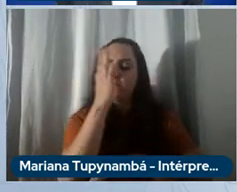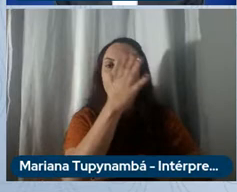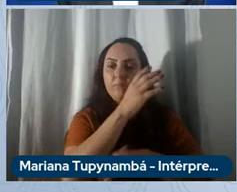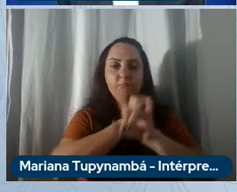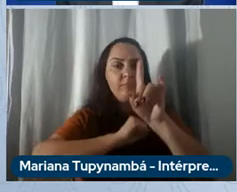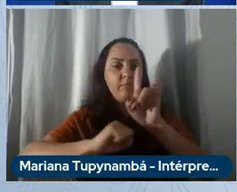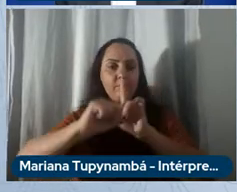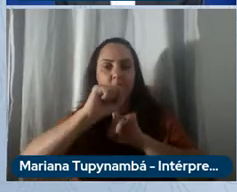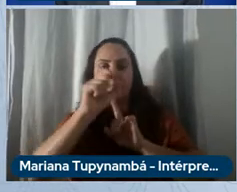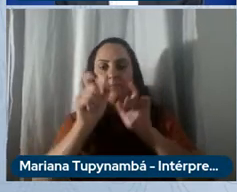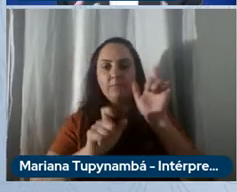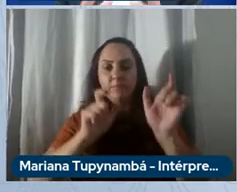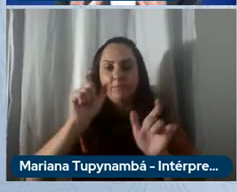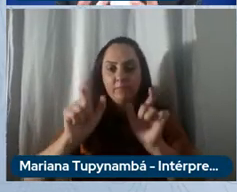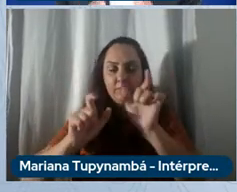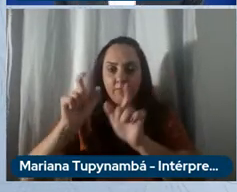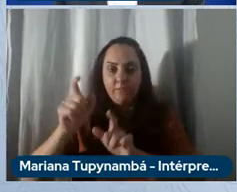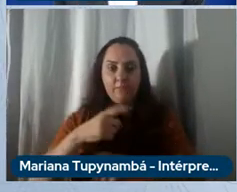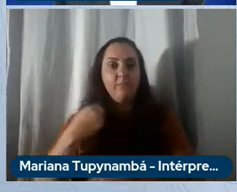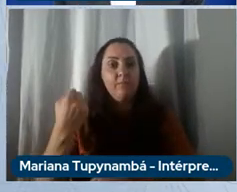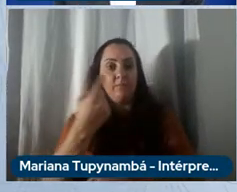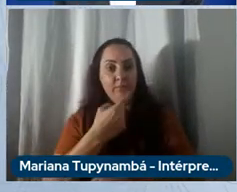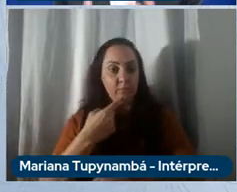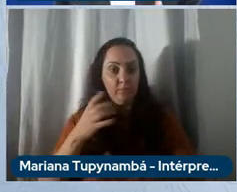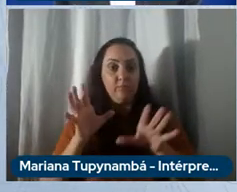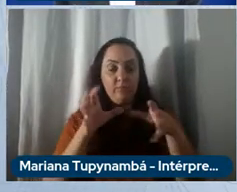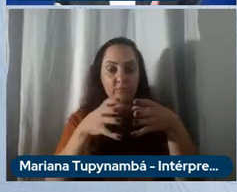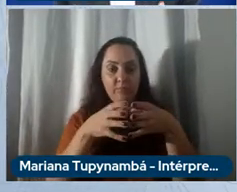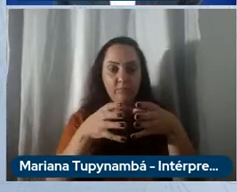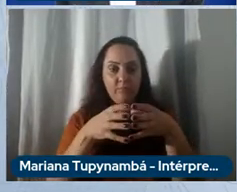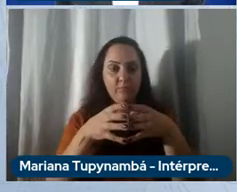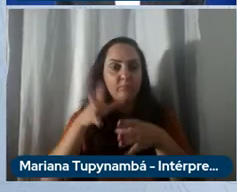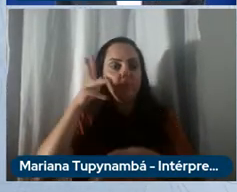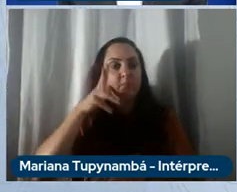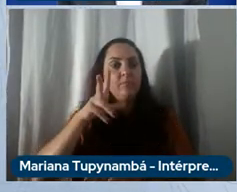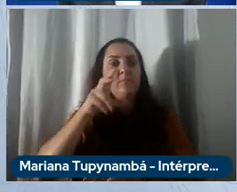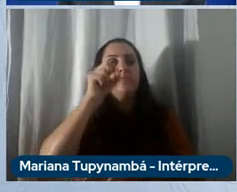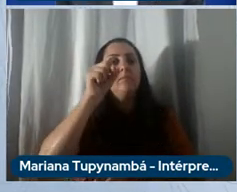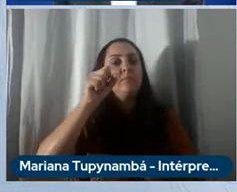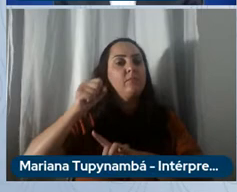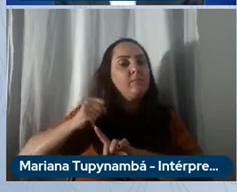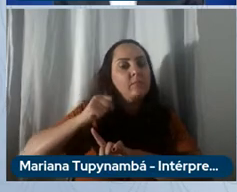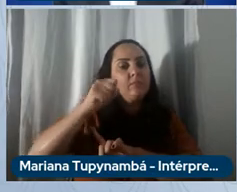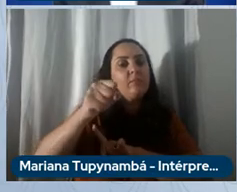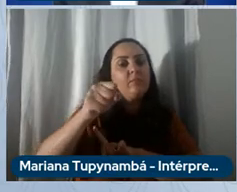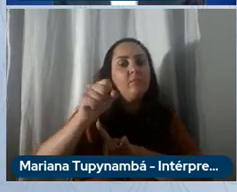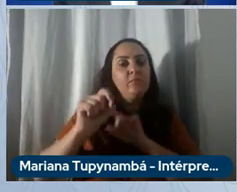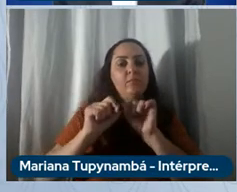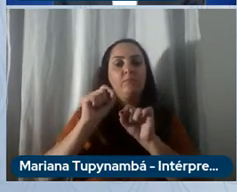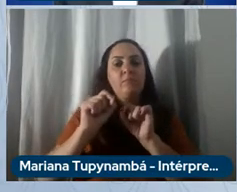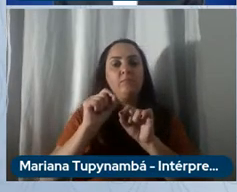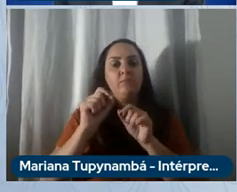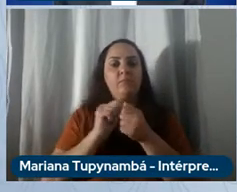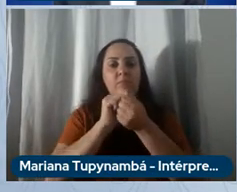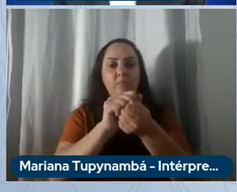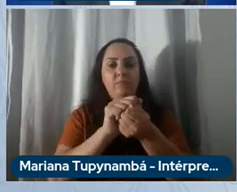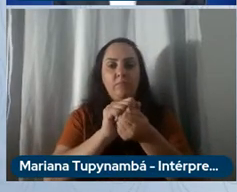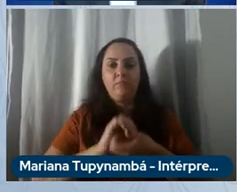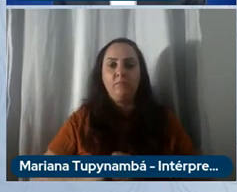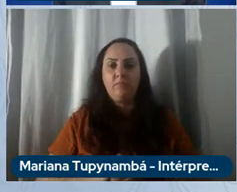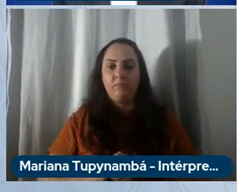e das pessoas e que somos um time. Então, nós venceremos e venceremos juntos. Próximo.